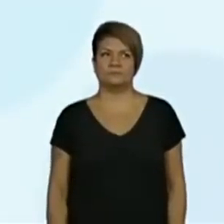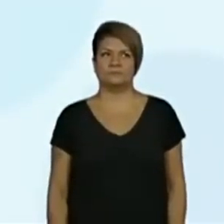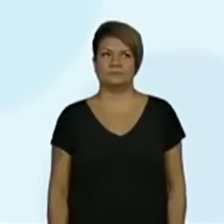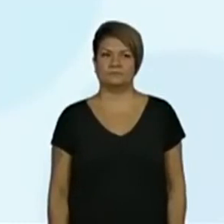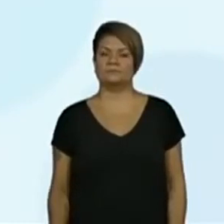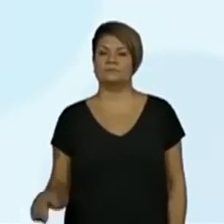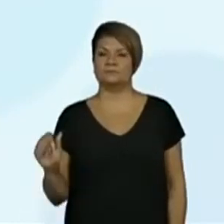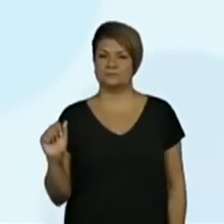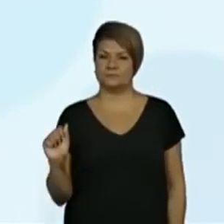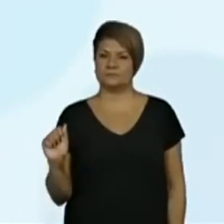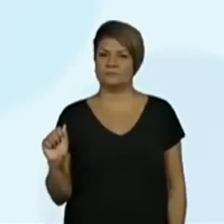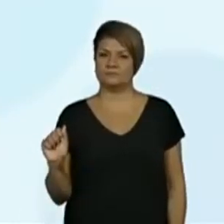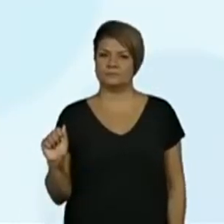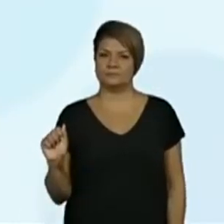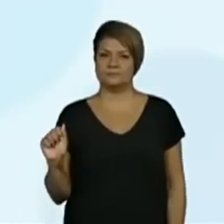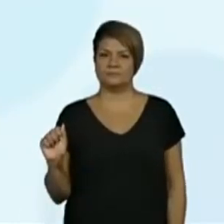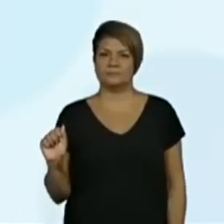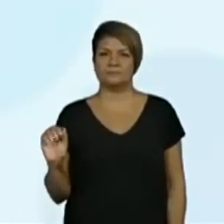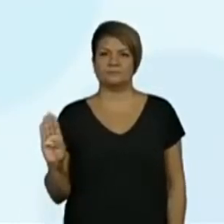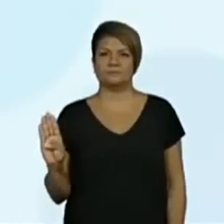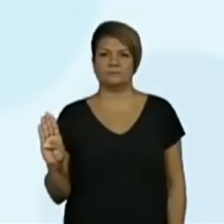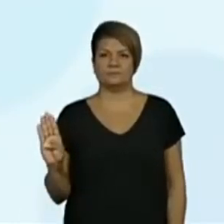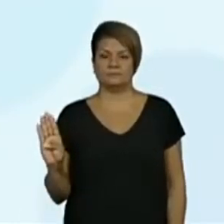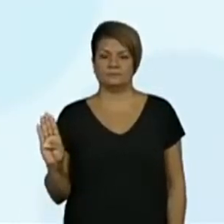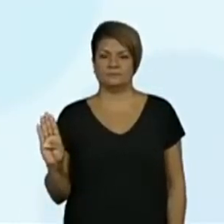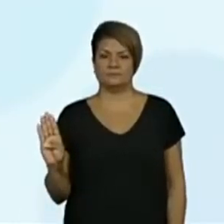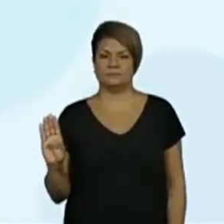A, P,